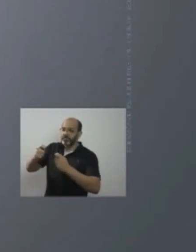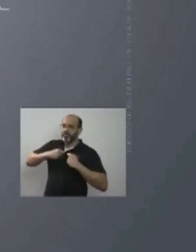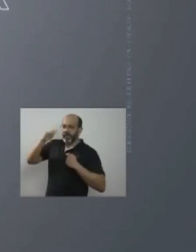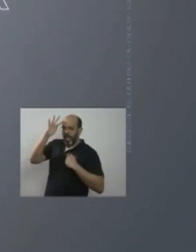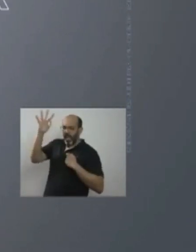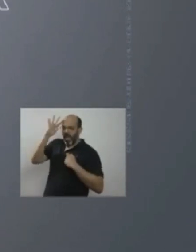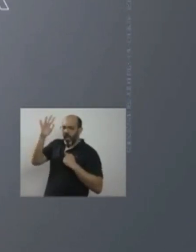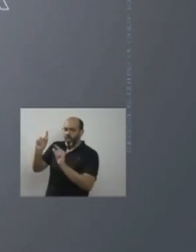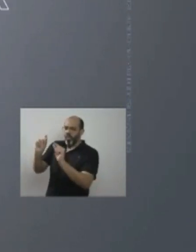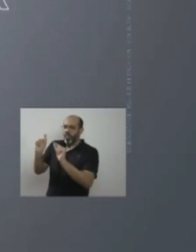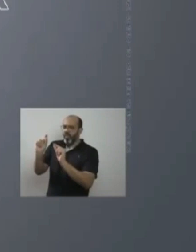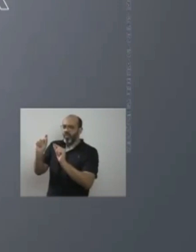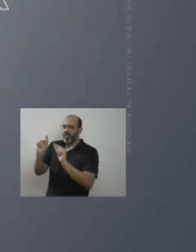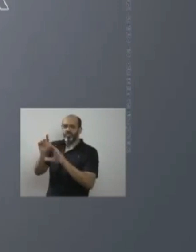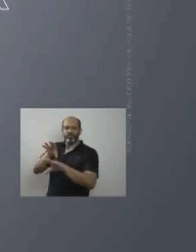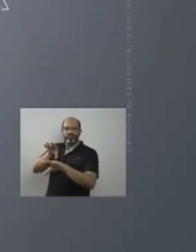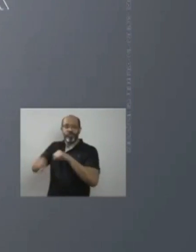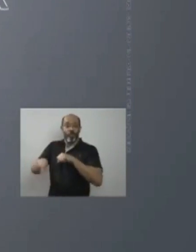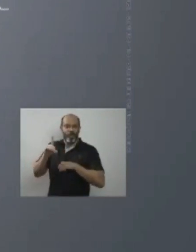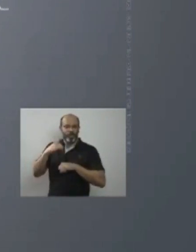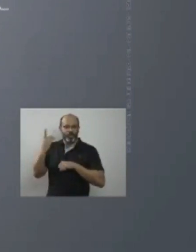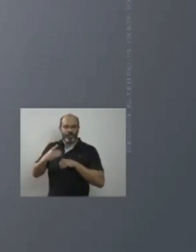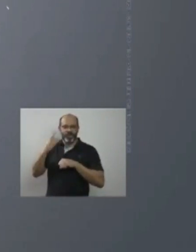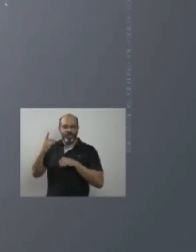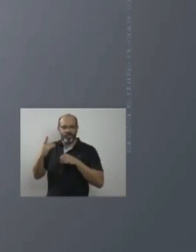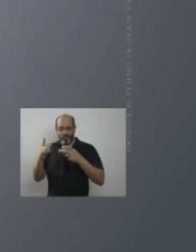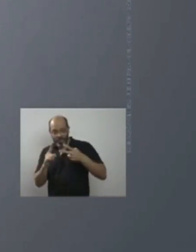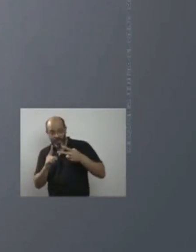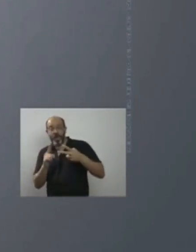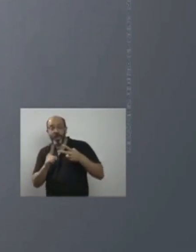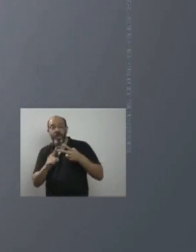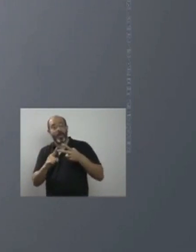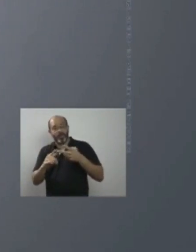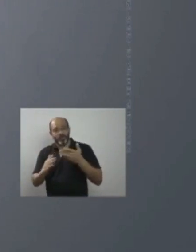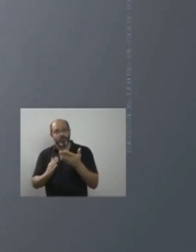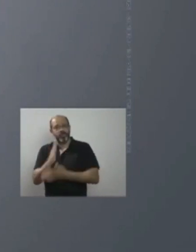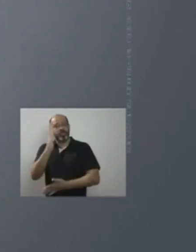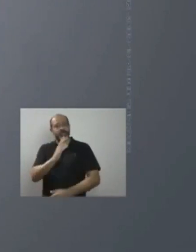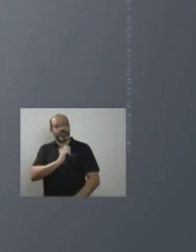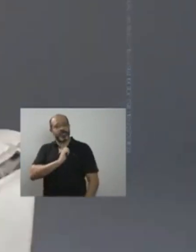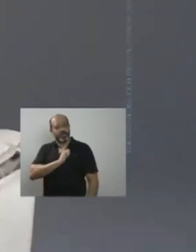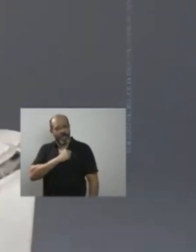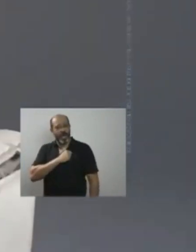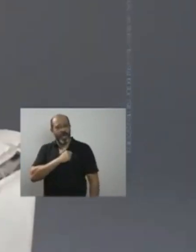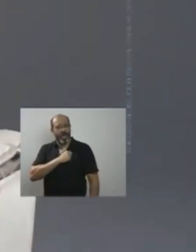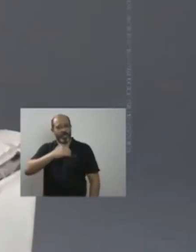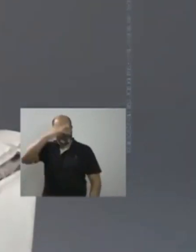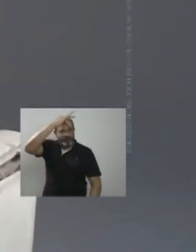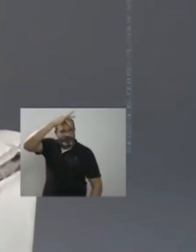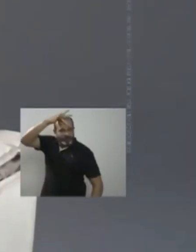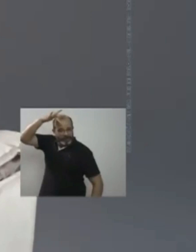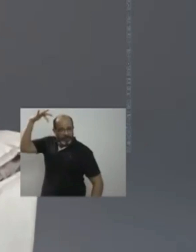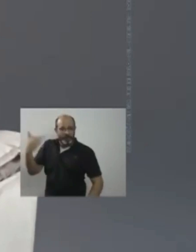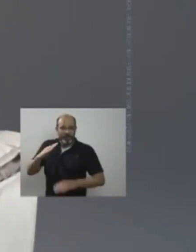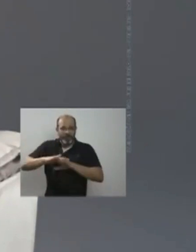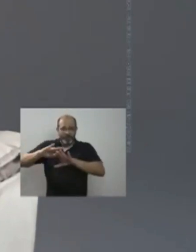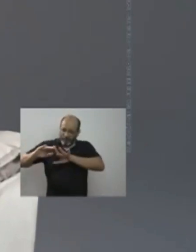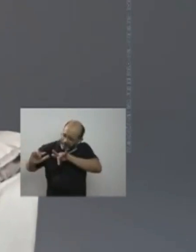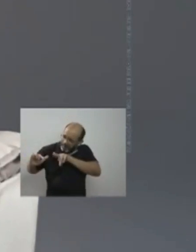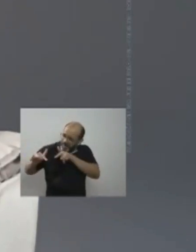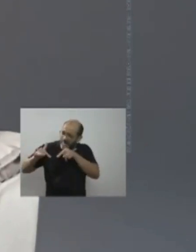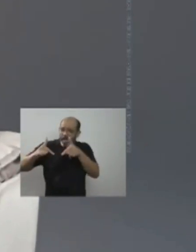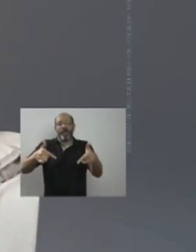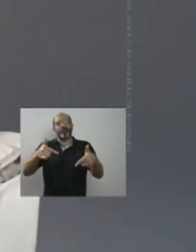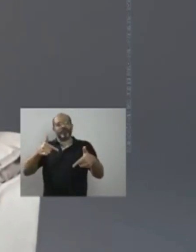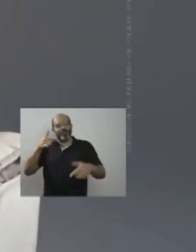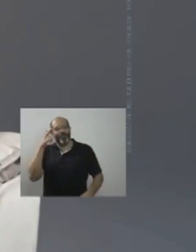eu precisava fazer um pouquinho mais. E eu enxerguei que através da política eu teria oportunidade de estar fazendo